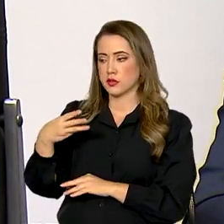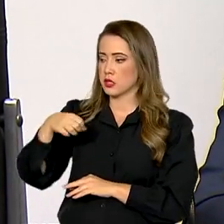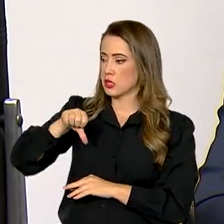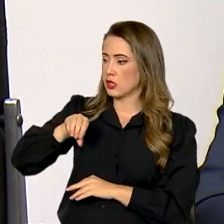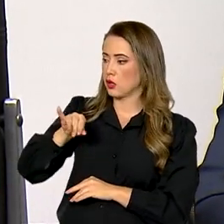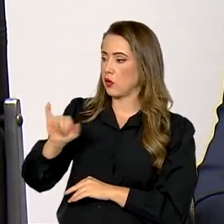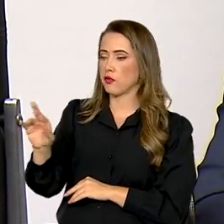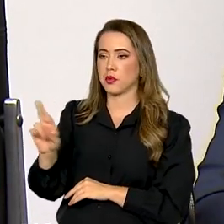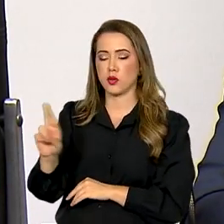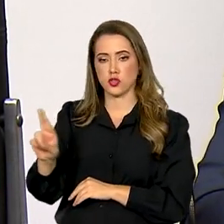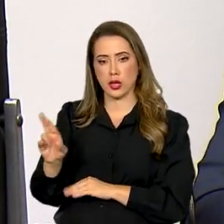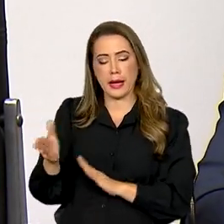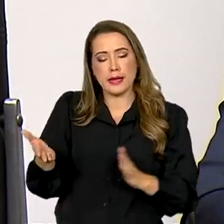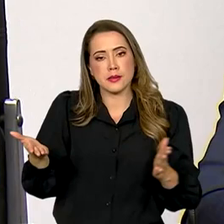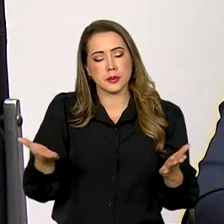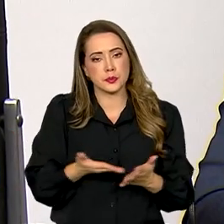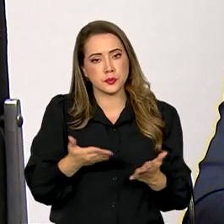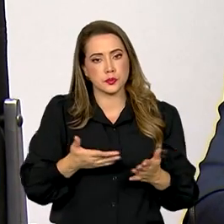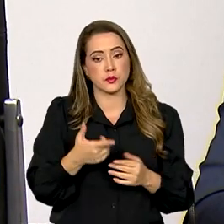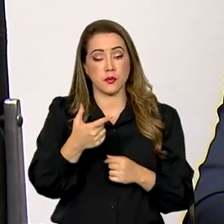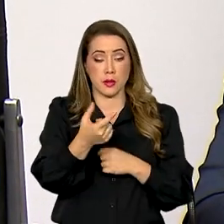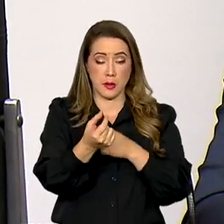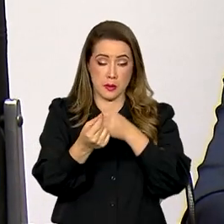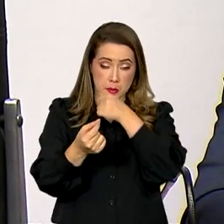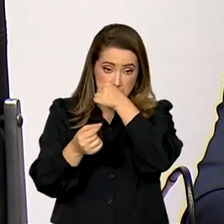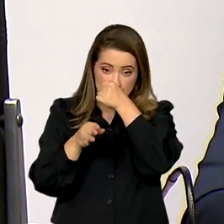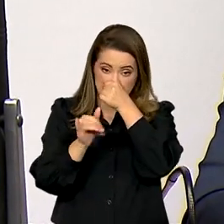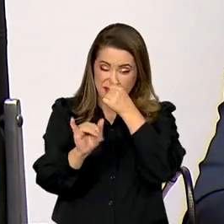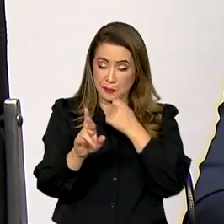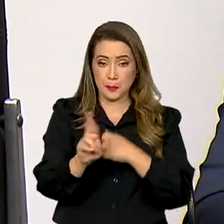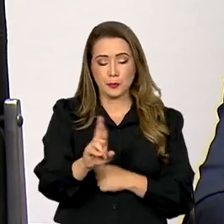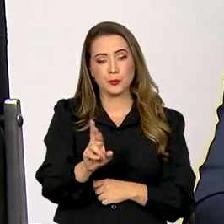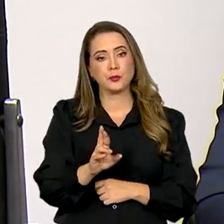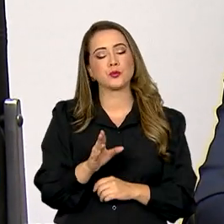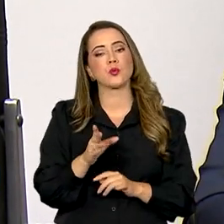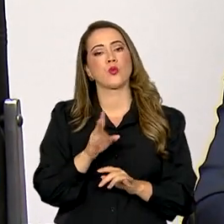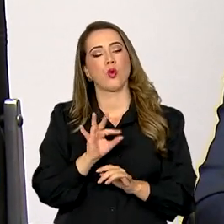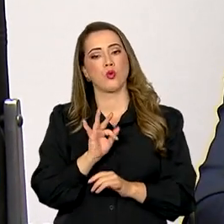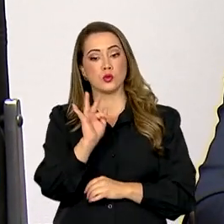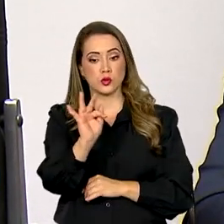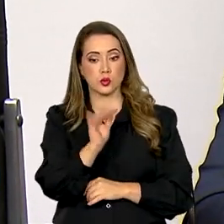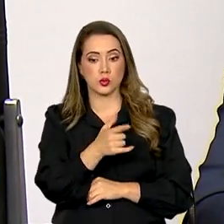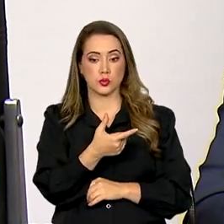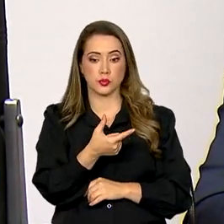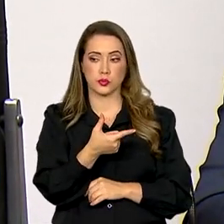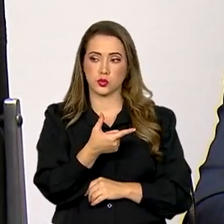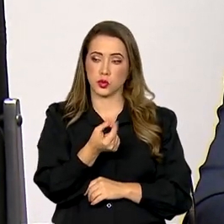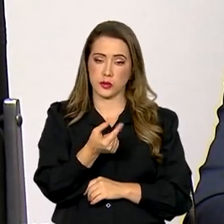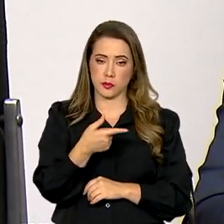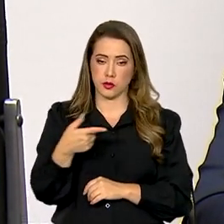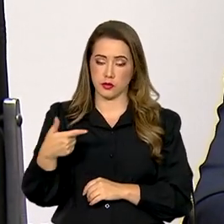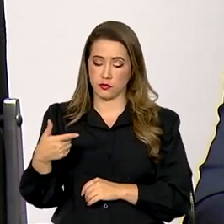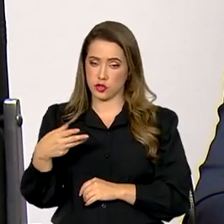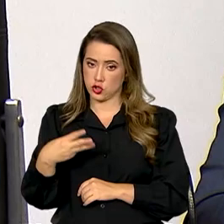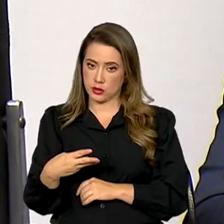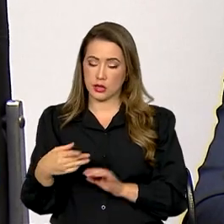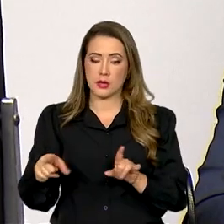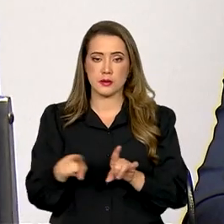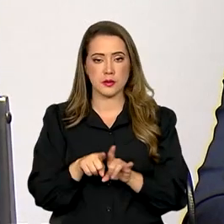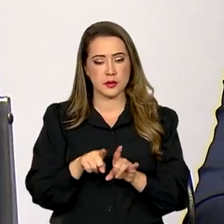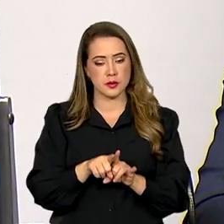bilhões para 200 bilhões projetados para 2023 e